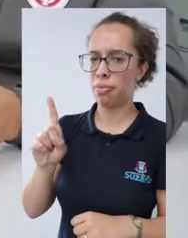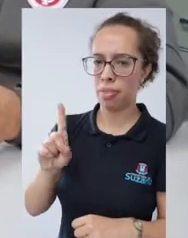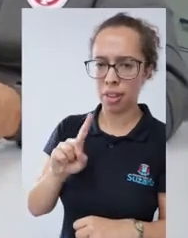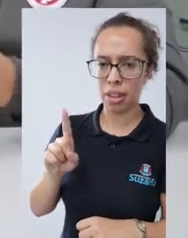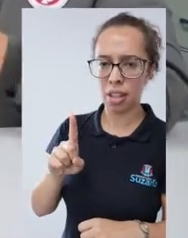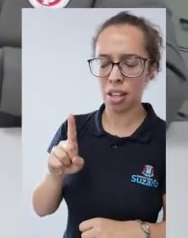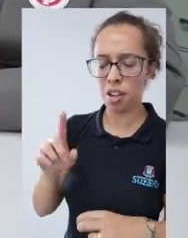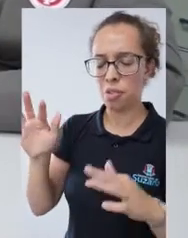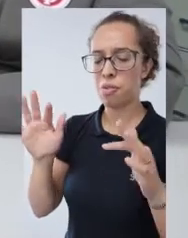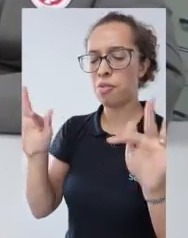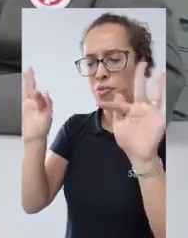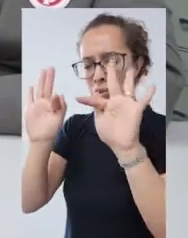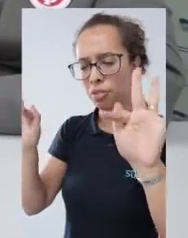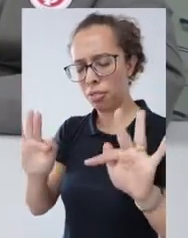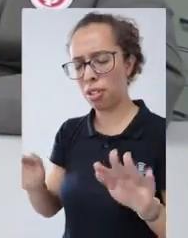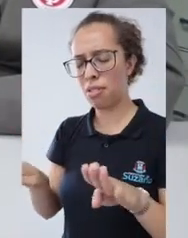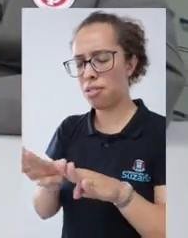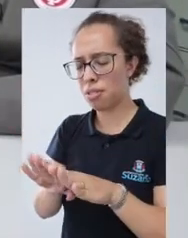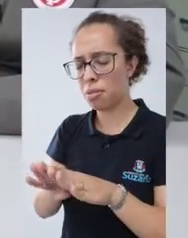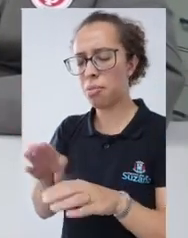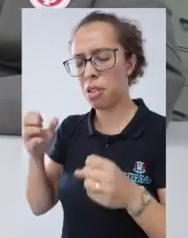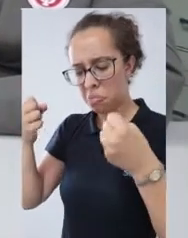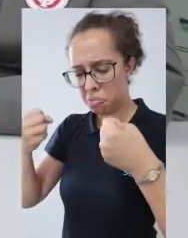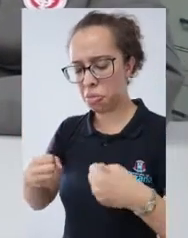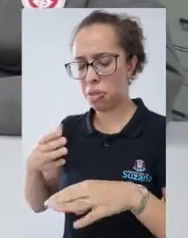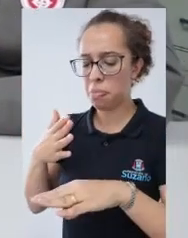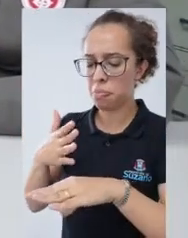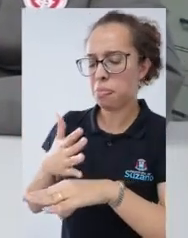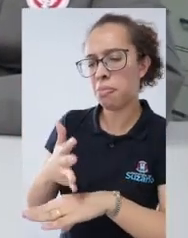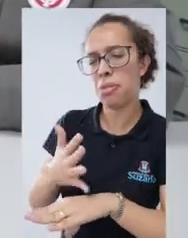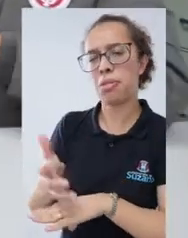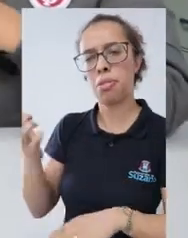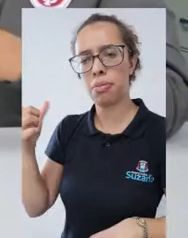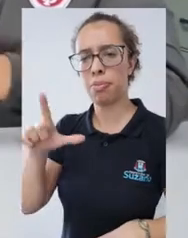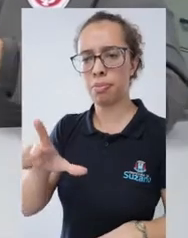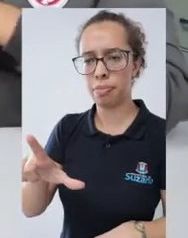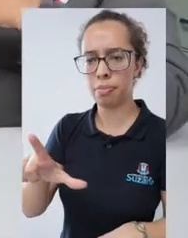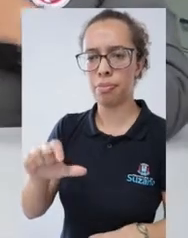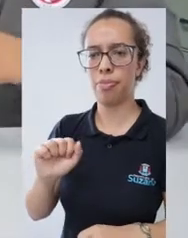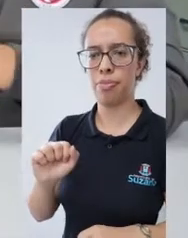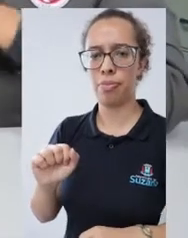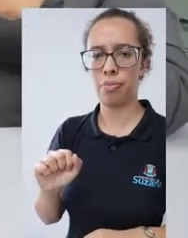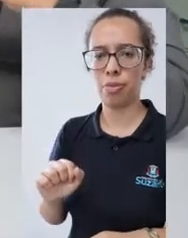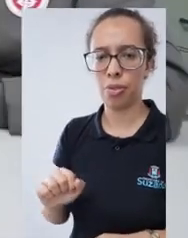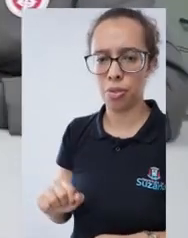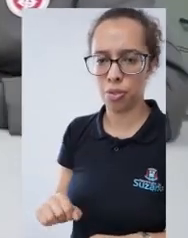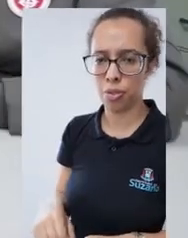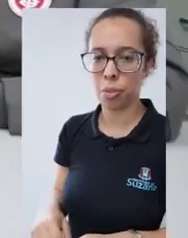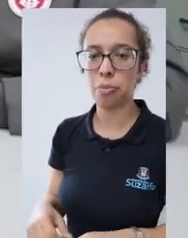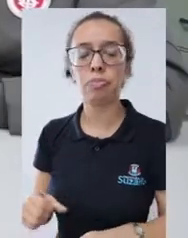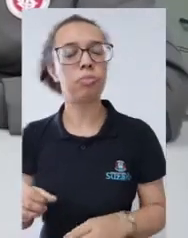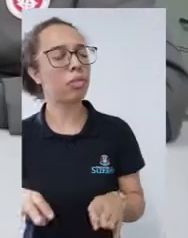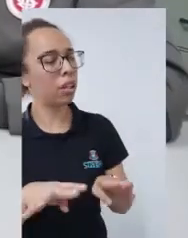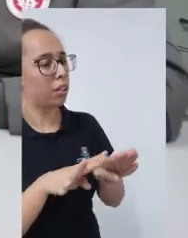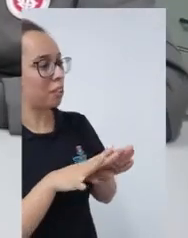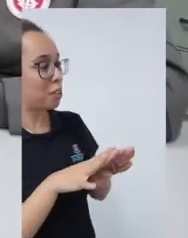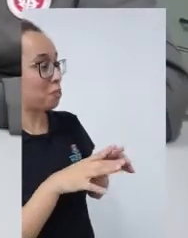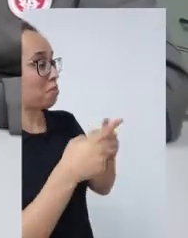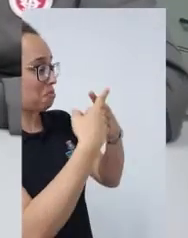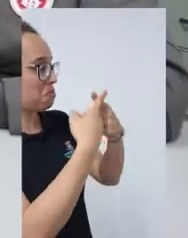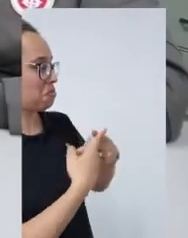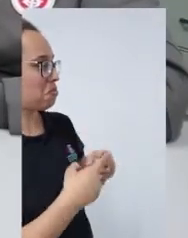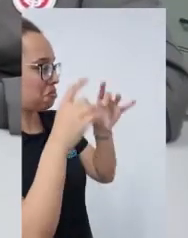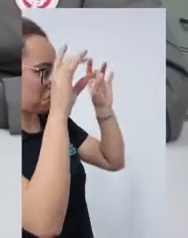resultado, e sim pela volta e poder motivar essas crianças que aí estão a ter um índice melhor. Teve também os Jogos do